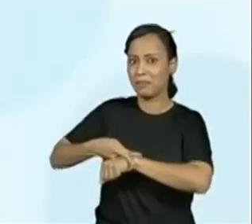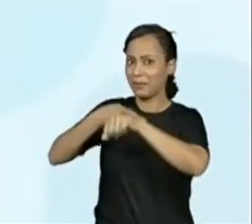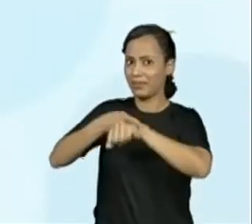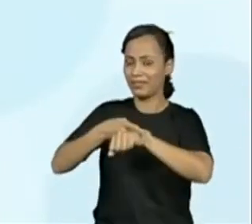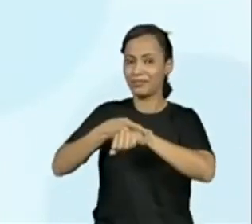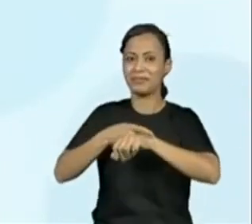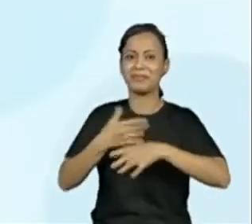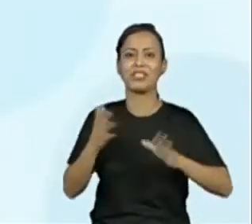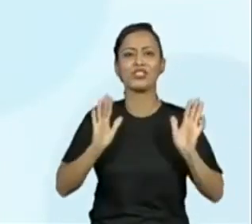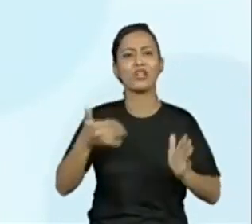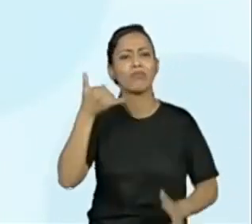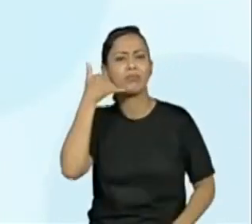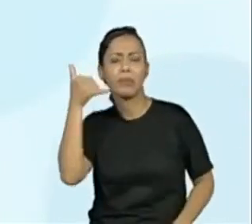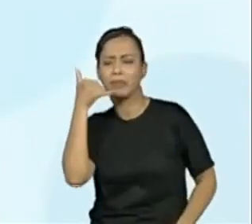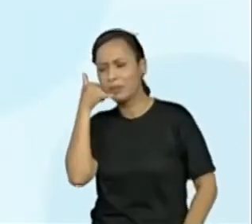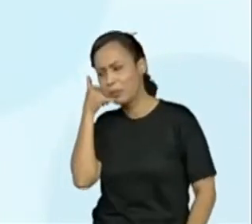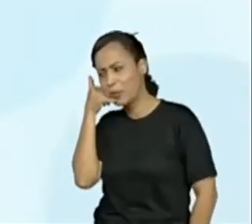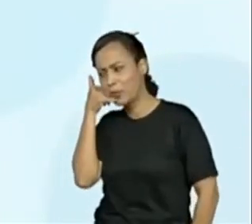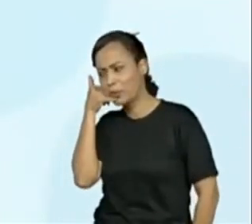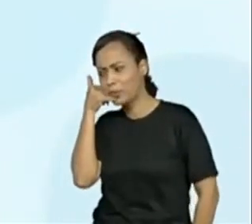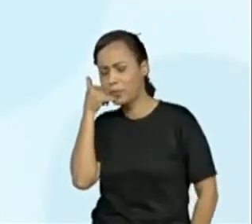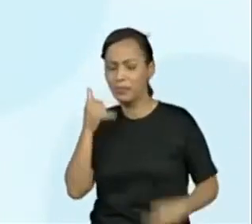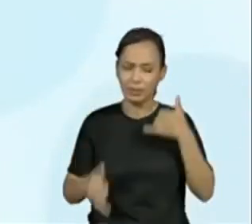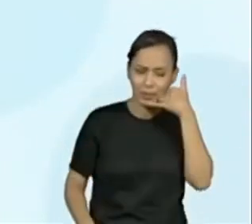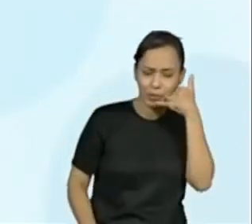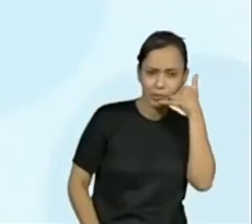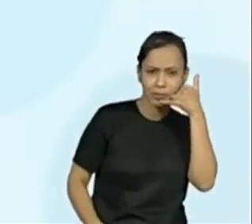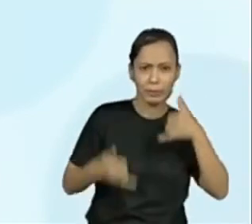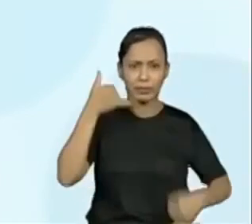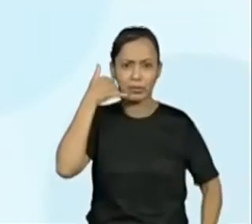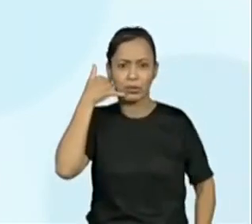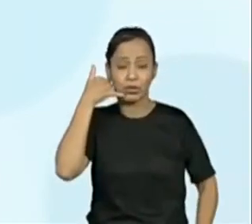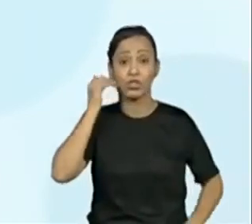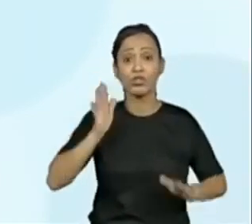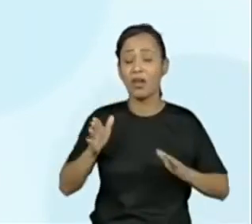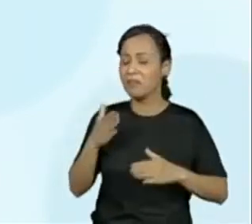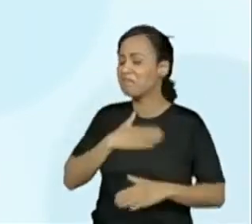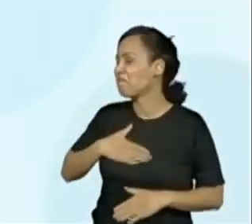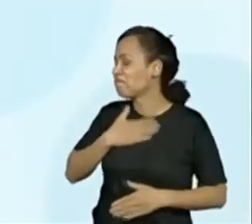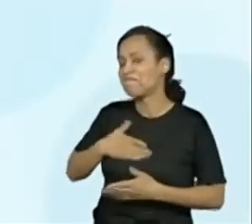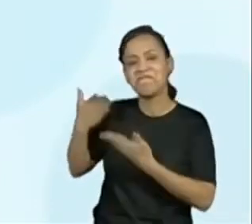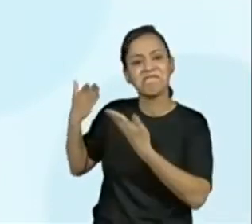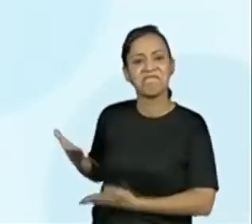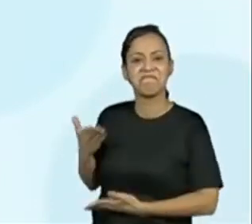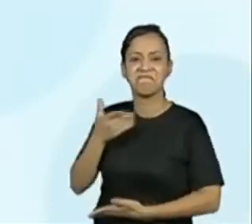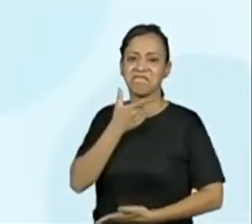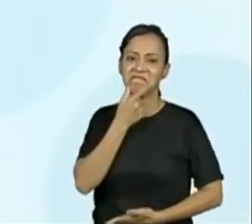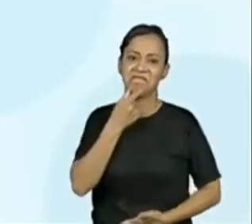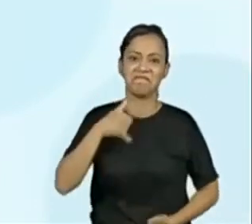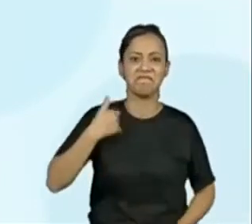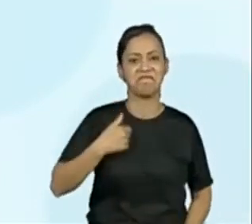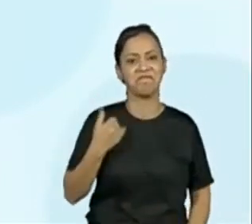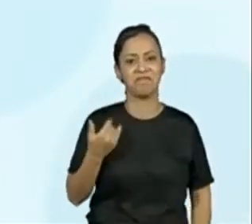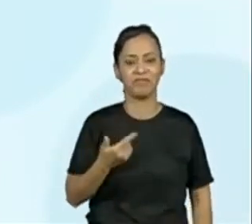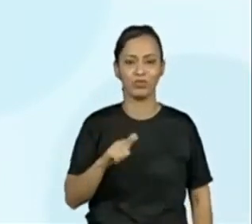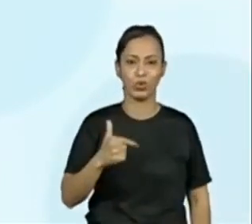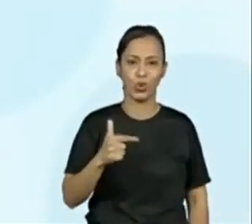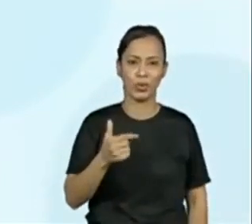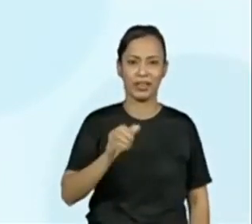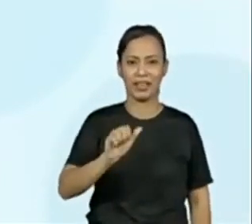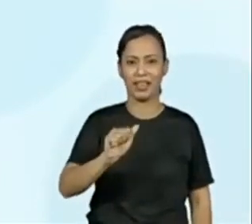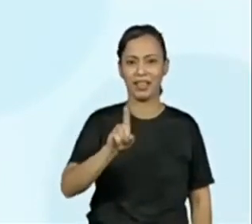e gostei muito de Adriel. No momento, ainda não definimos quantos livros vamos doar,